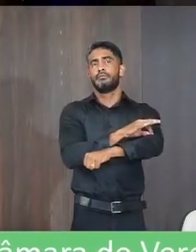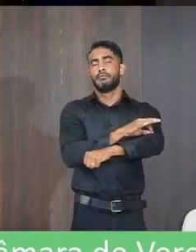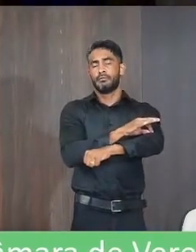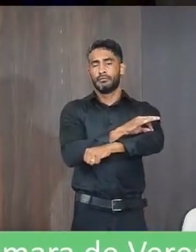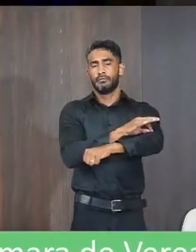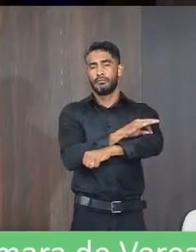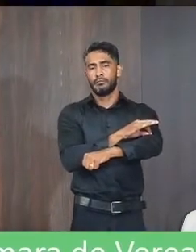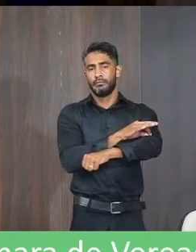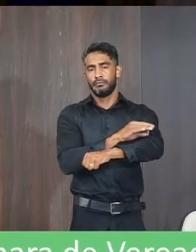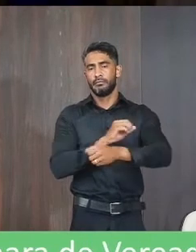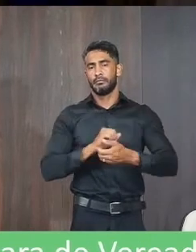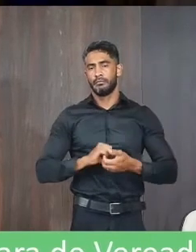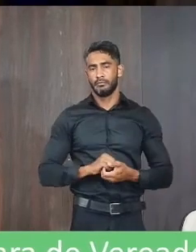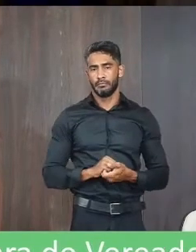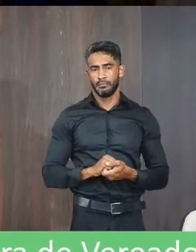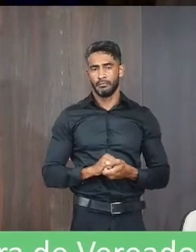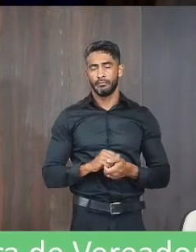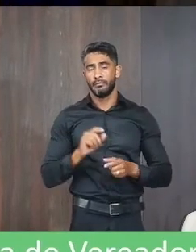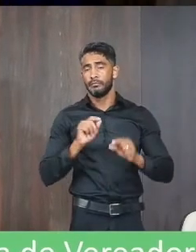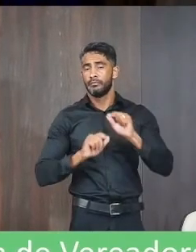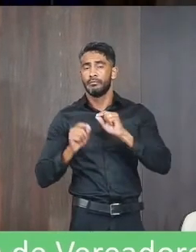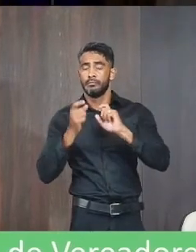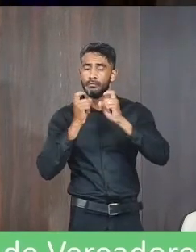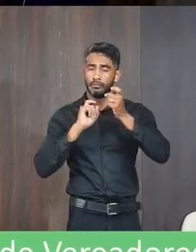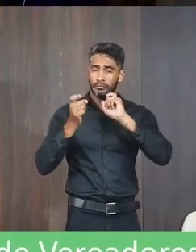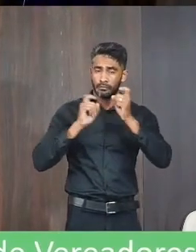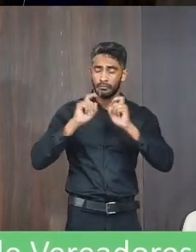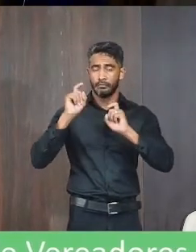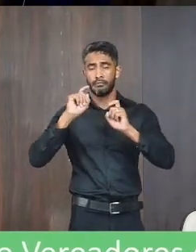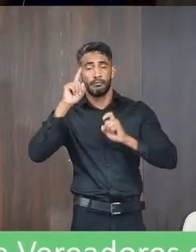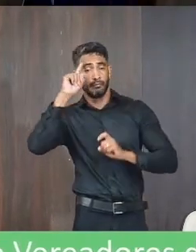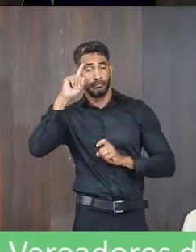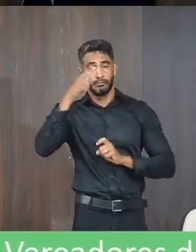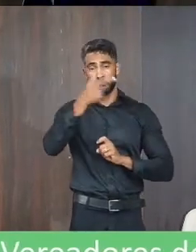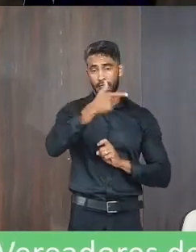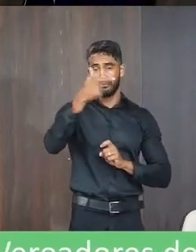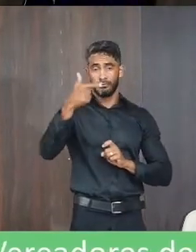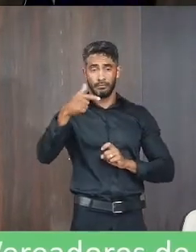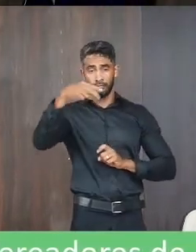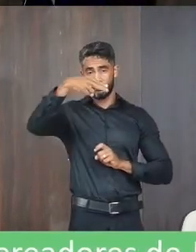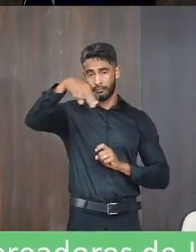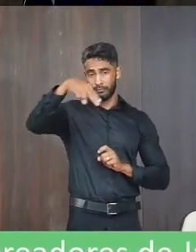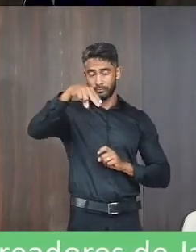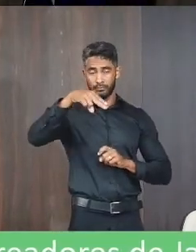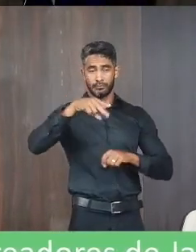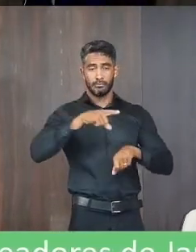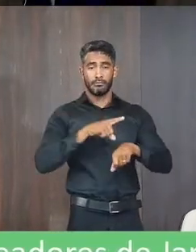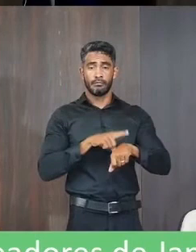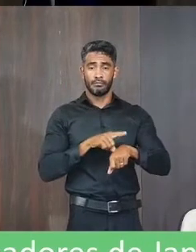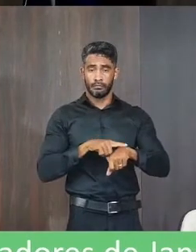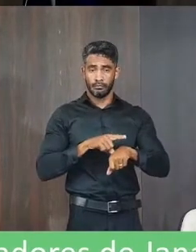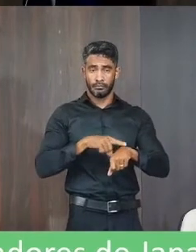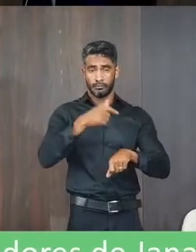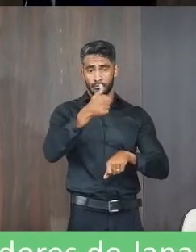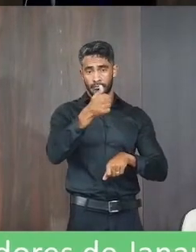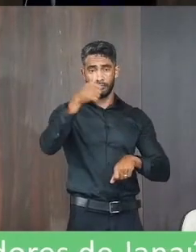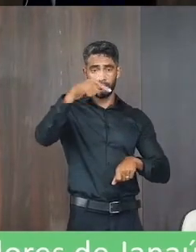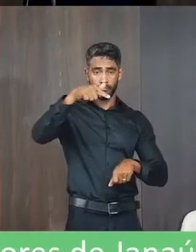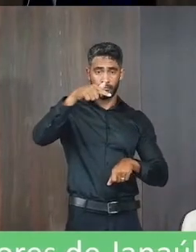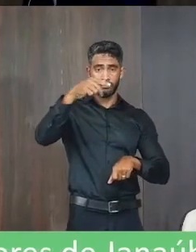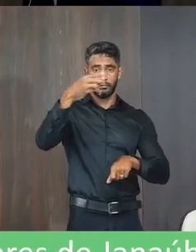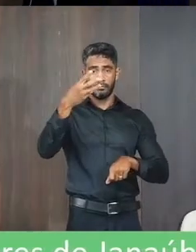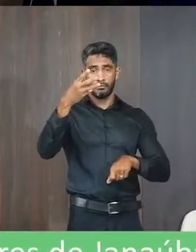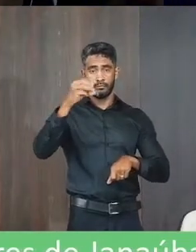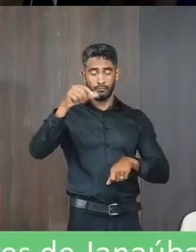Zika Vírus, para uma reunião que será realizada no dia 22 de novembro, às 17h30,